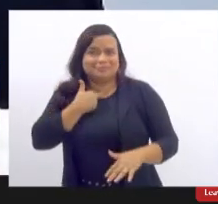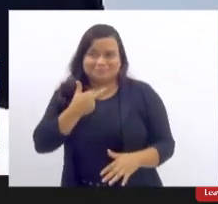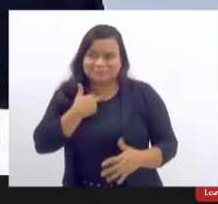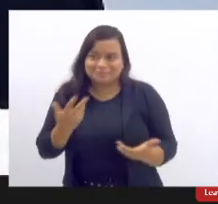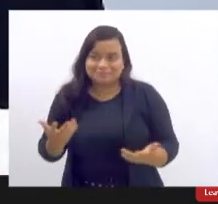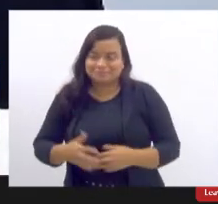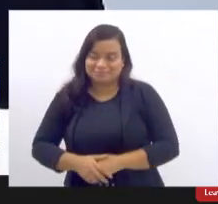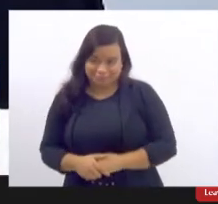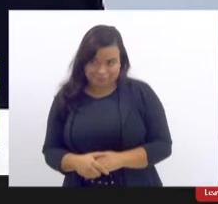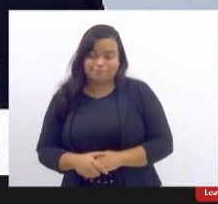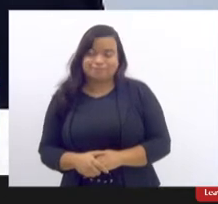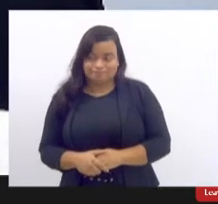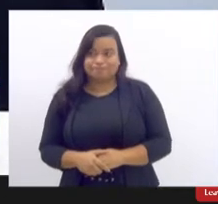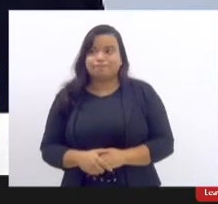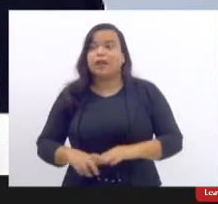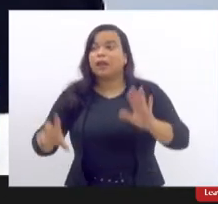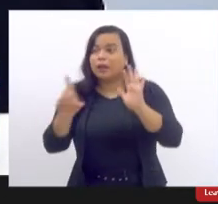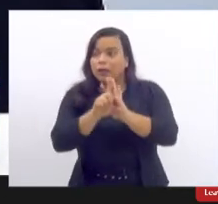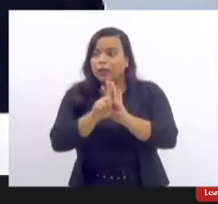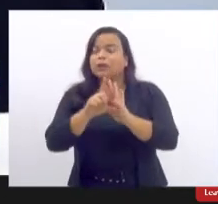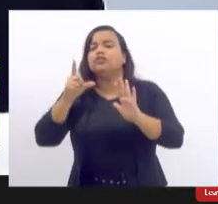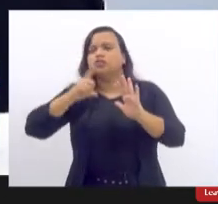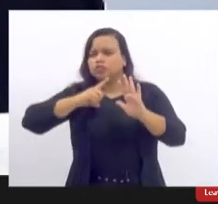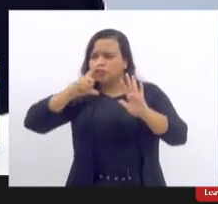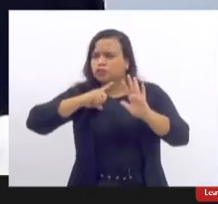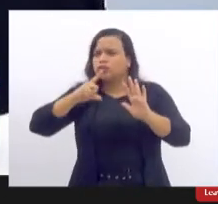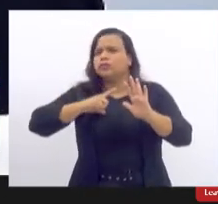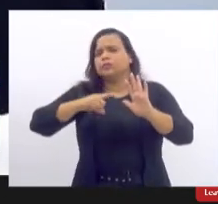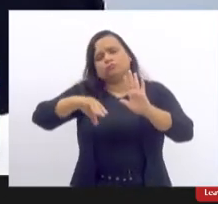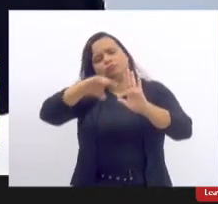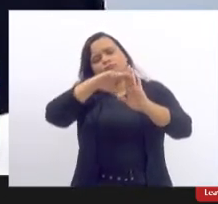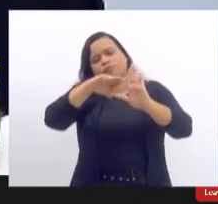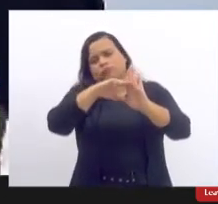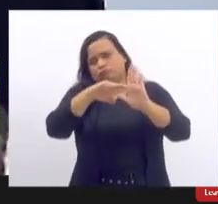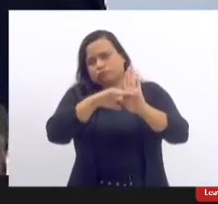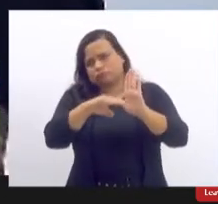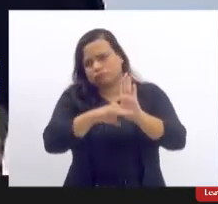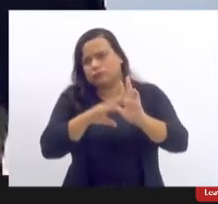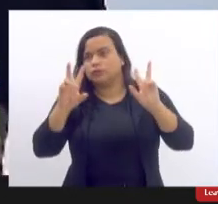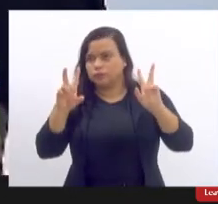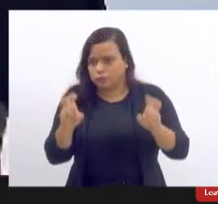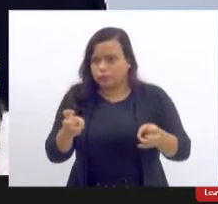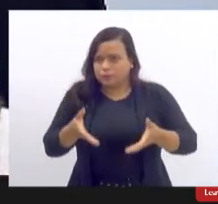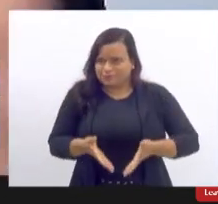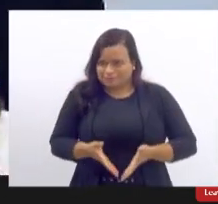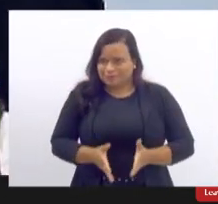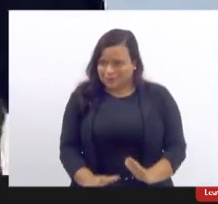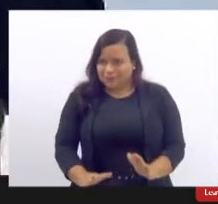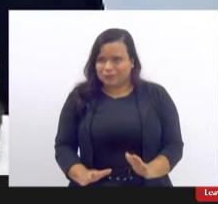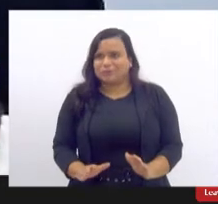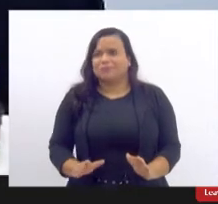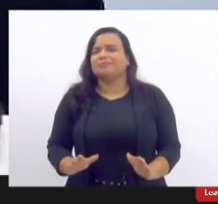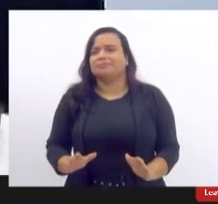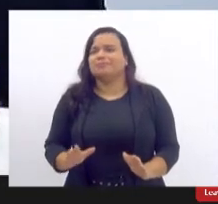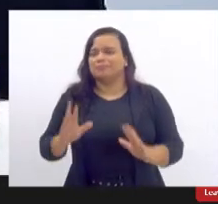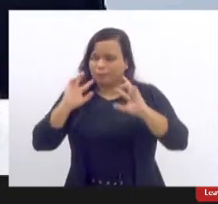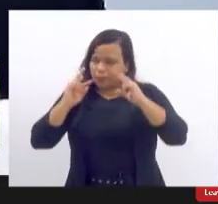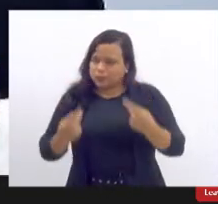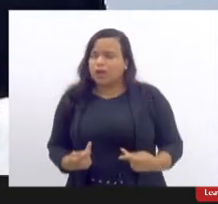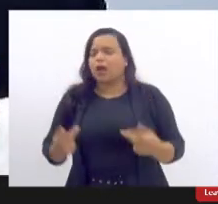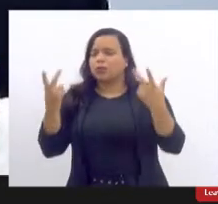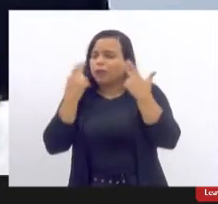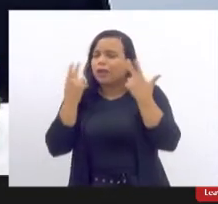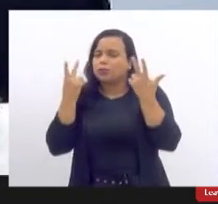claro que a própria lei resolvava do plano de parto as questões emergenciais